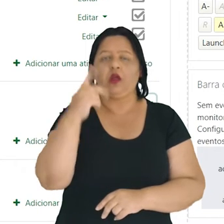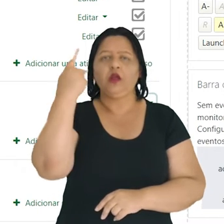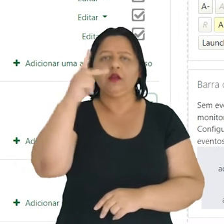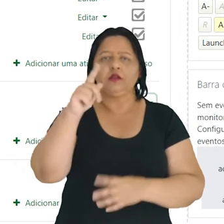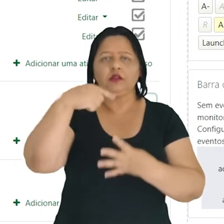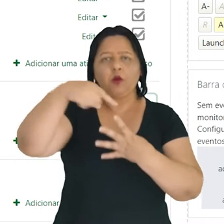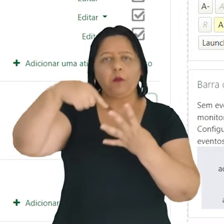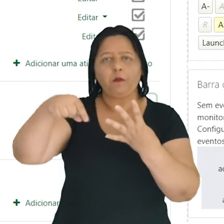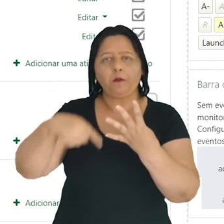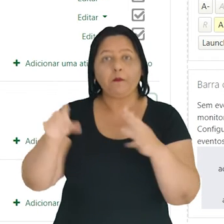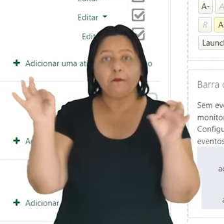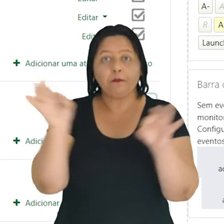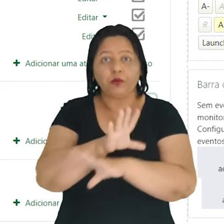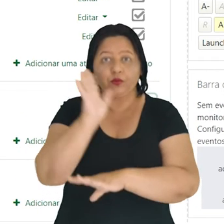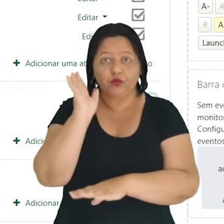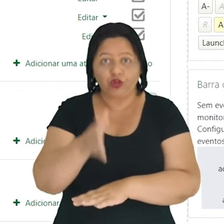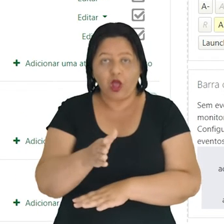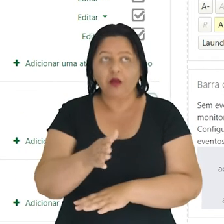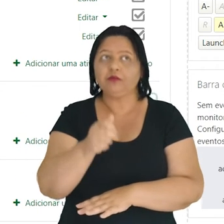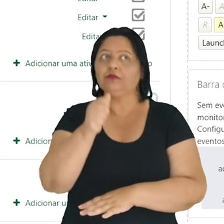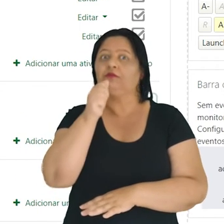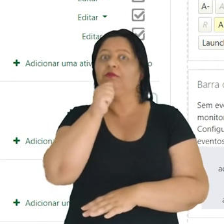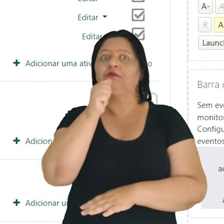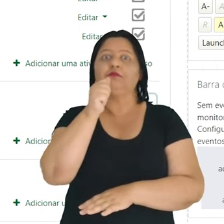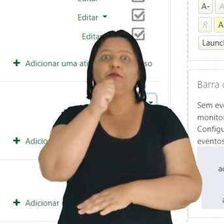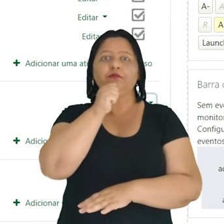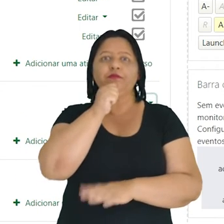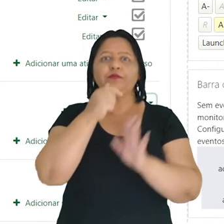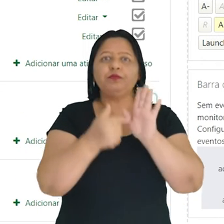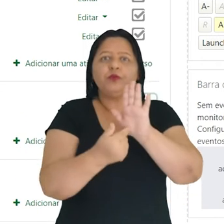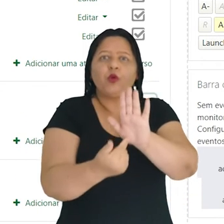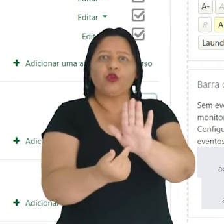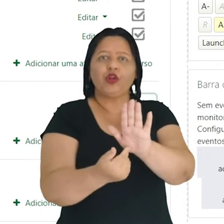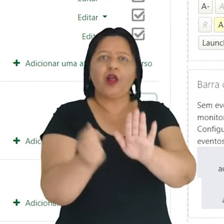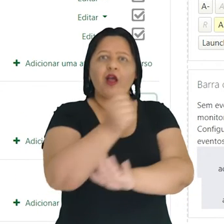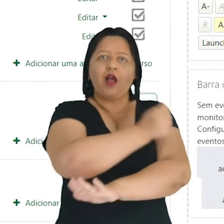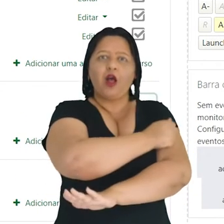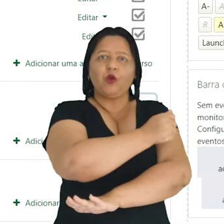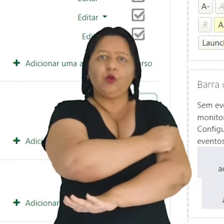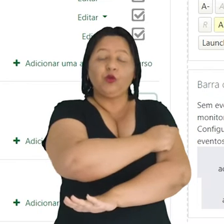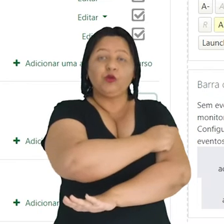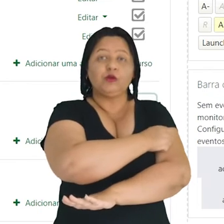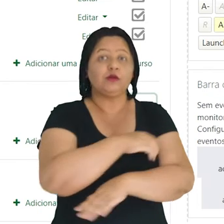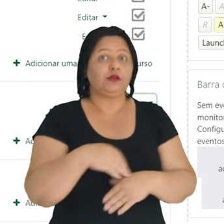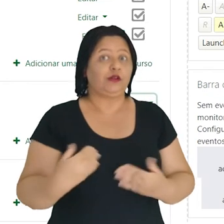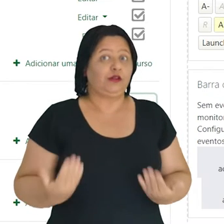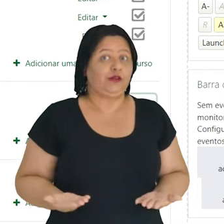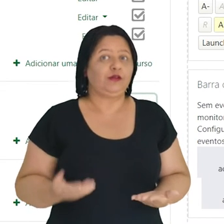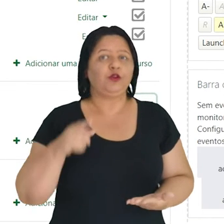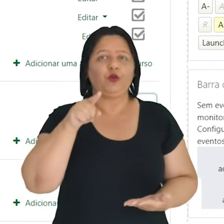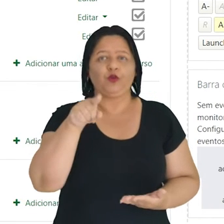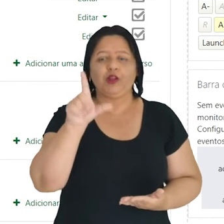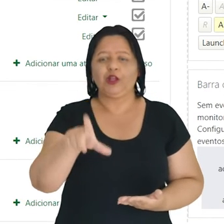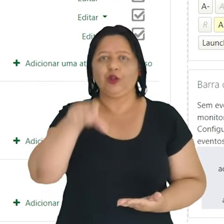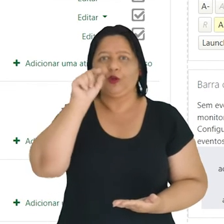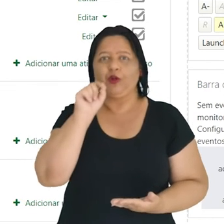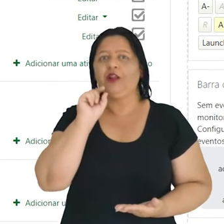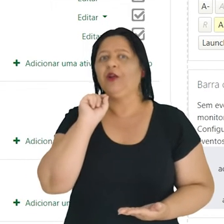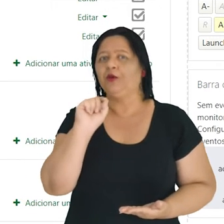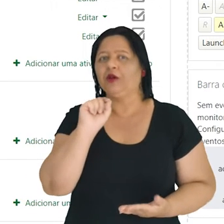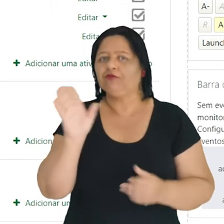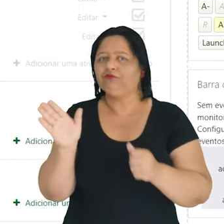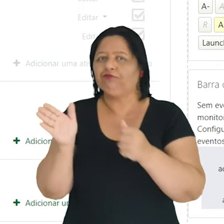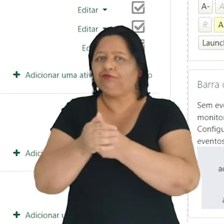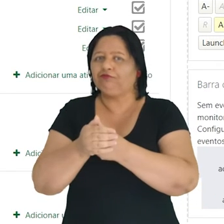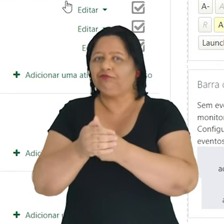uma vez que o seu tópico já está pronto, mas ele ainda não será mostrado aos estudantes, você tem a